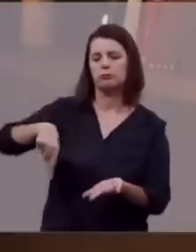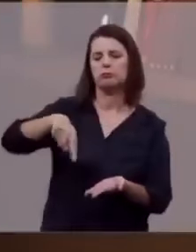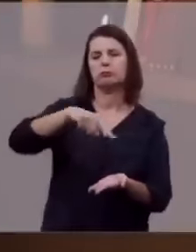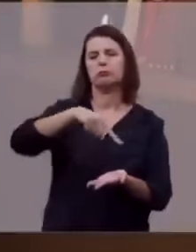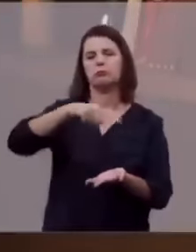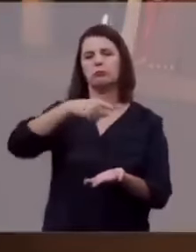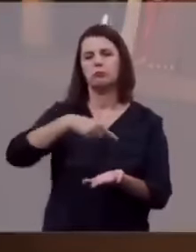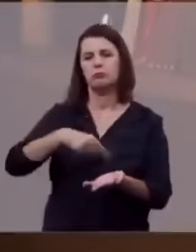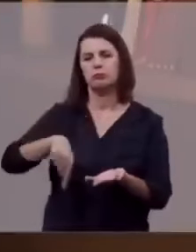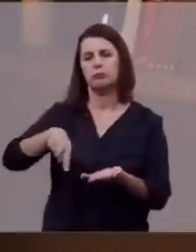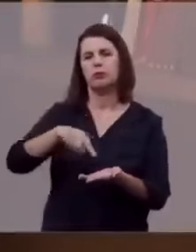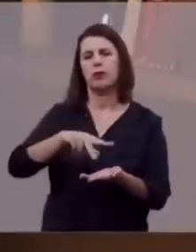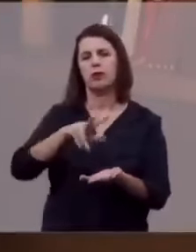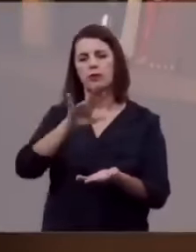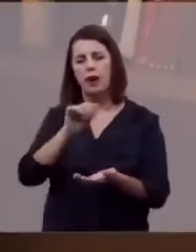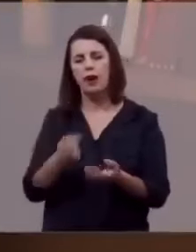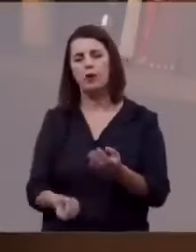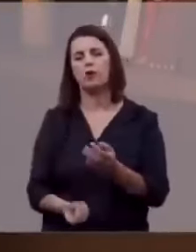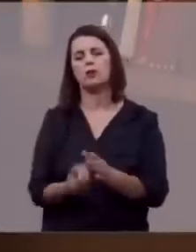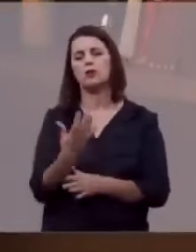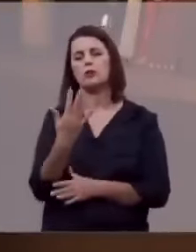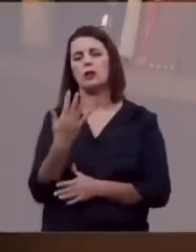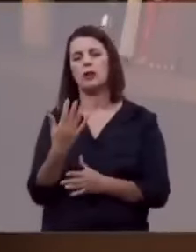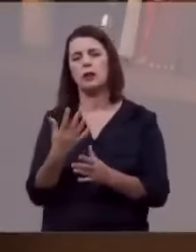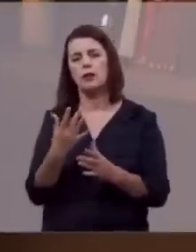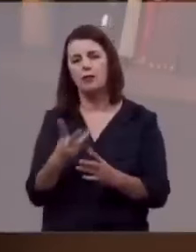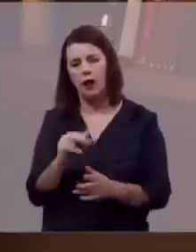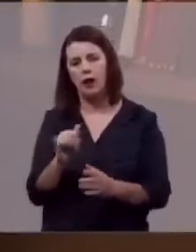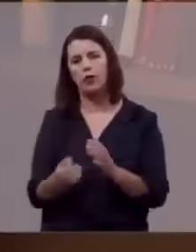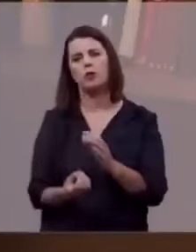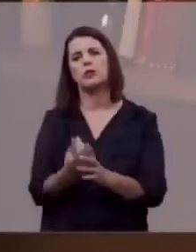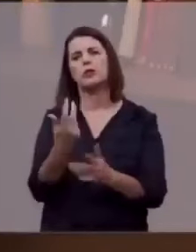O que foi é o que é e o que há de ser amanhã.